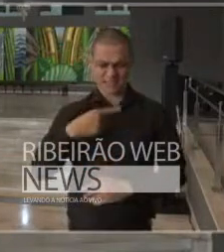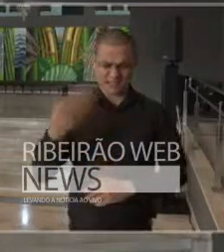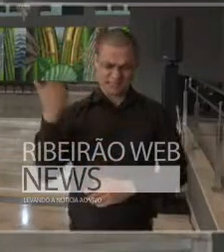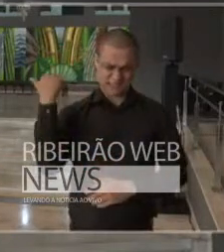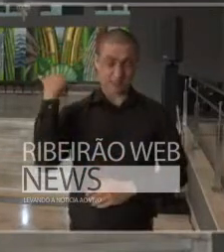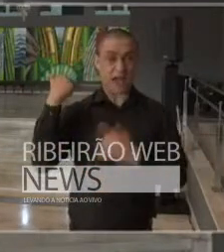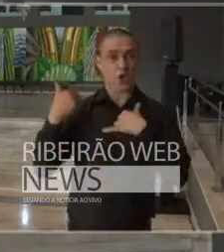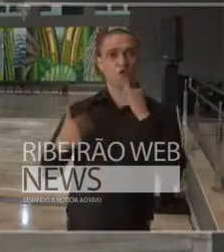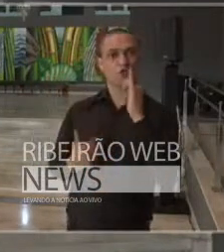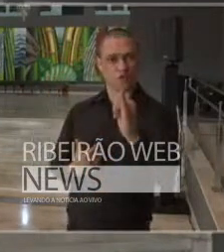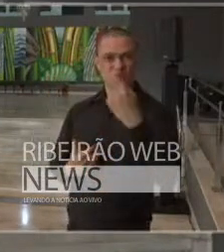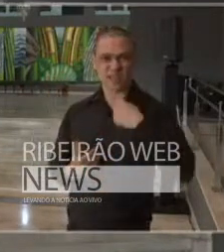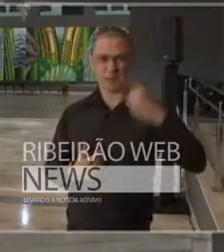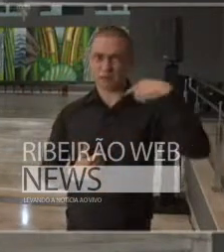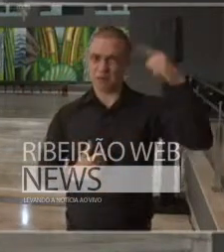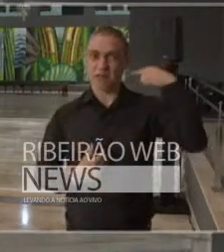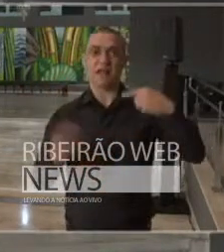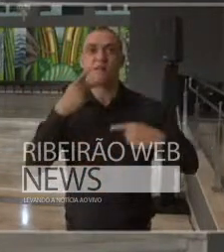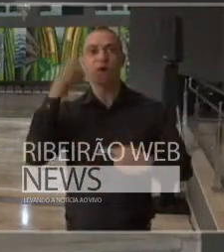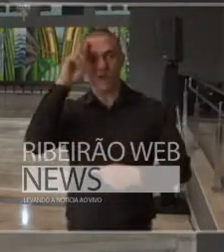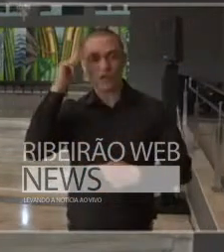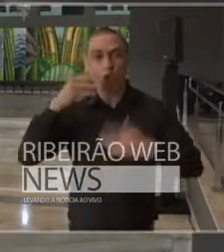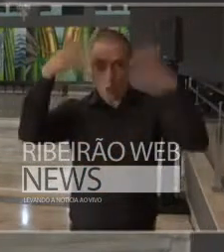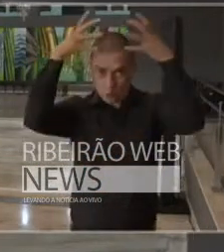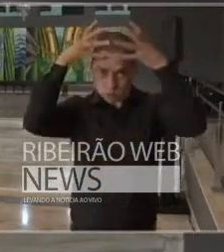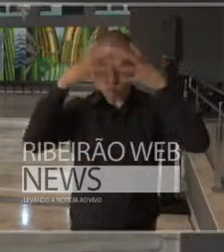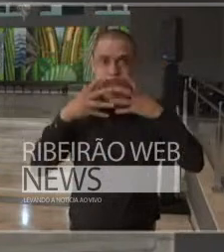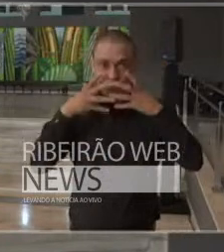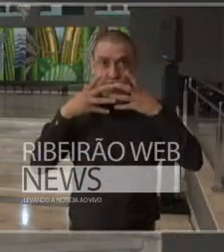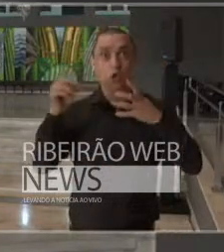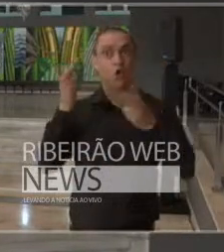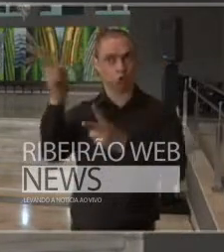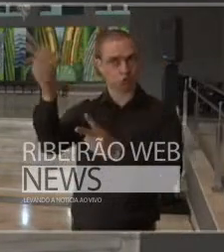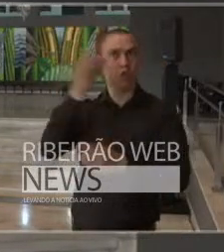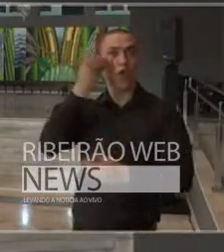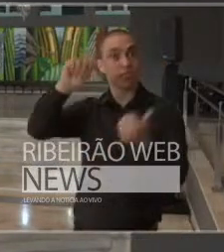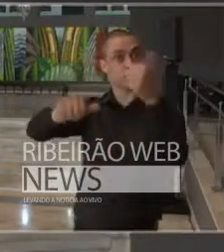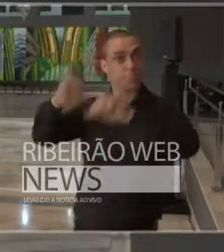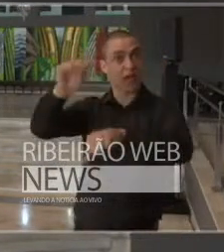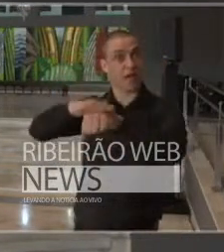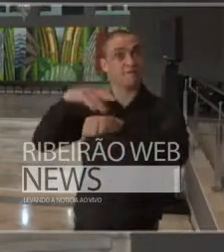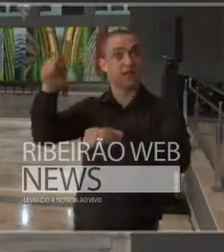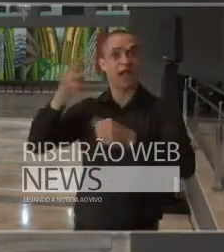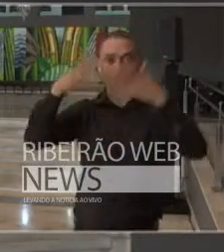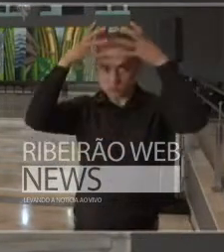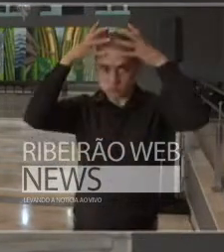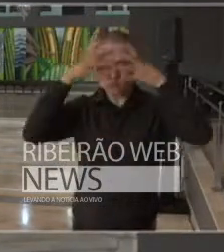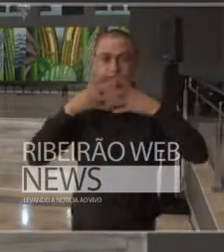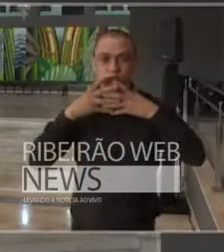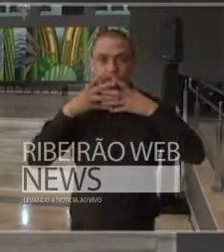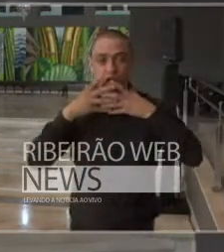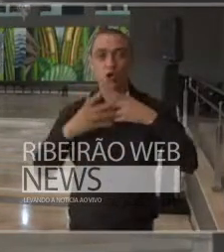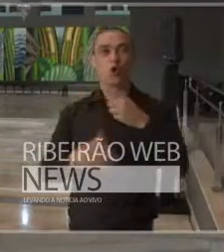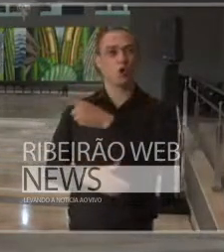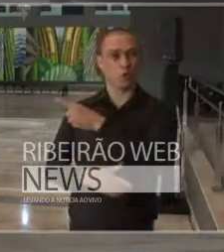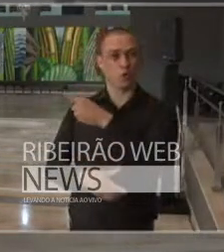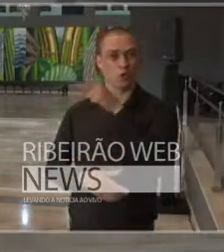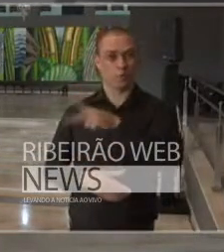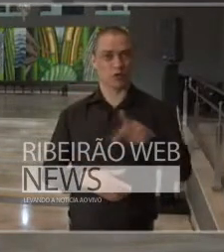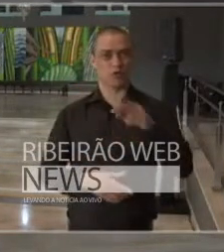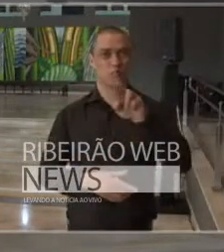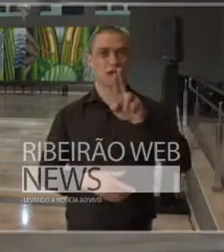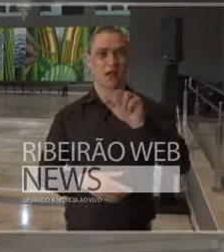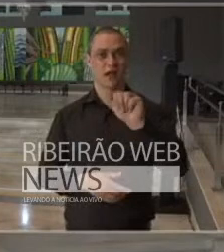eu comentei com vocês a respeito de um capacete que está em teste que está sendo desenvolvido. O Raul comentou